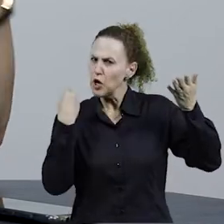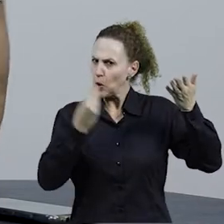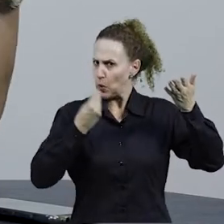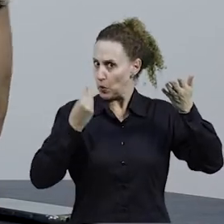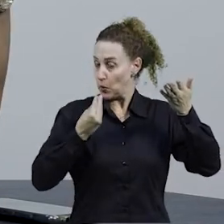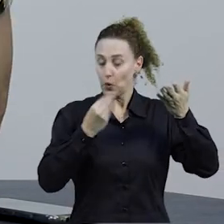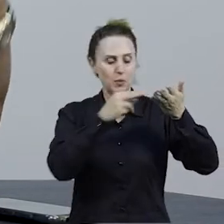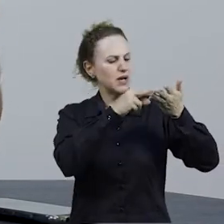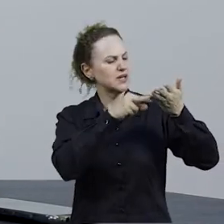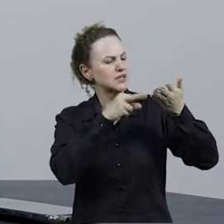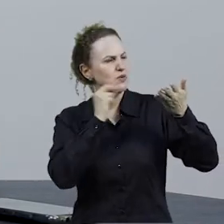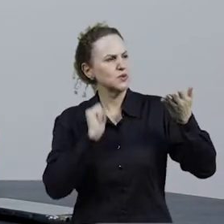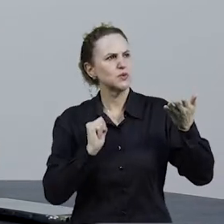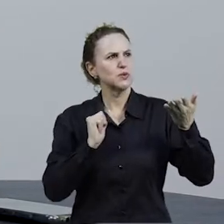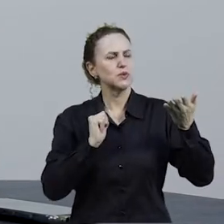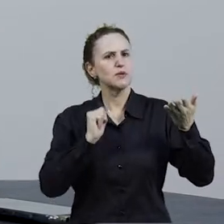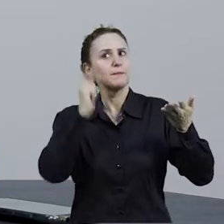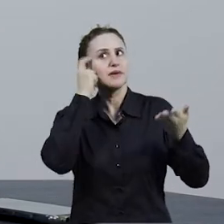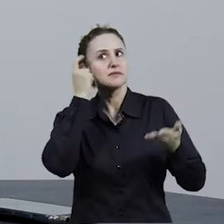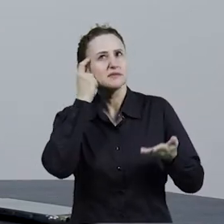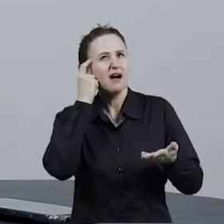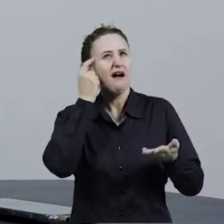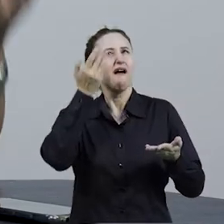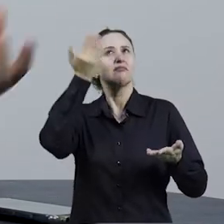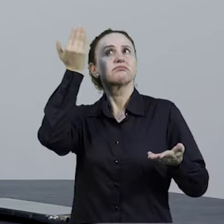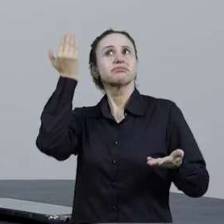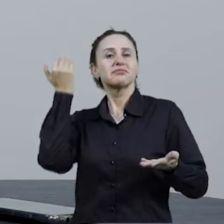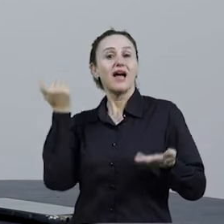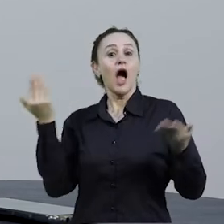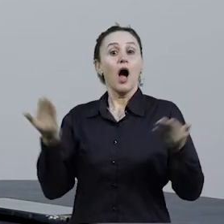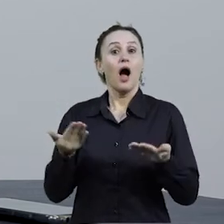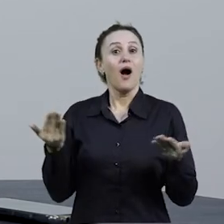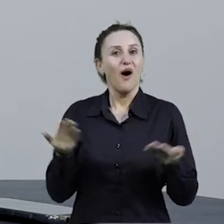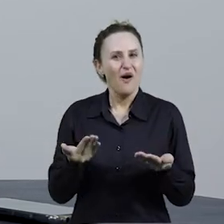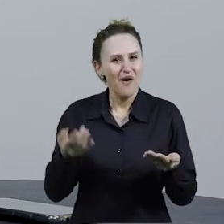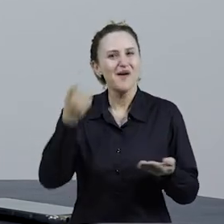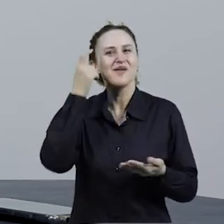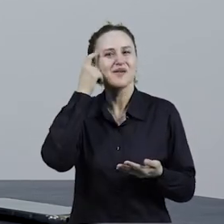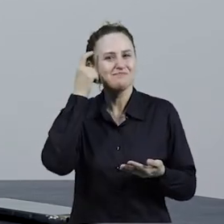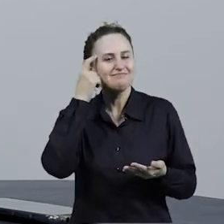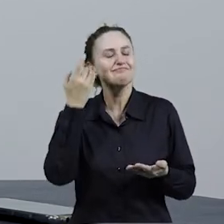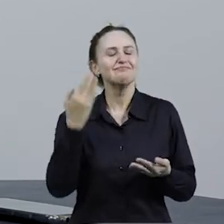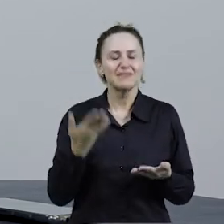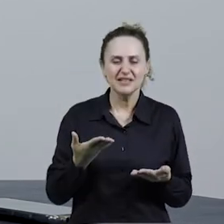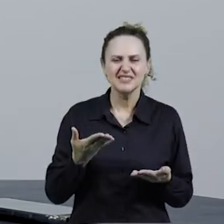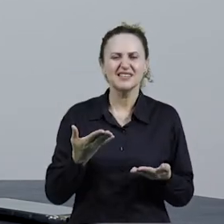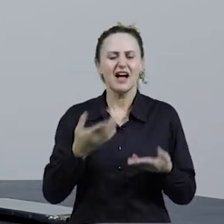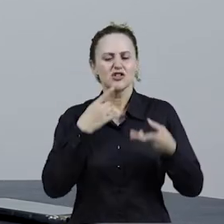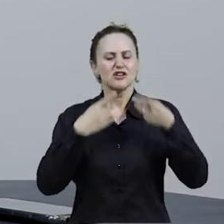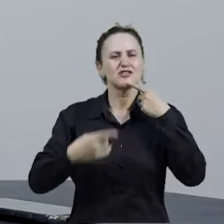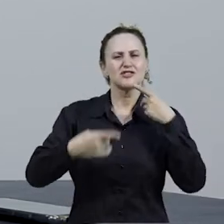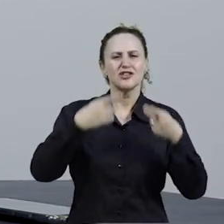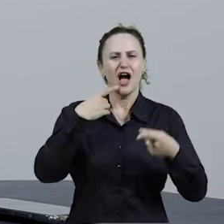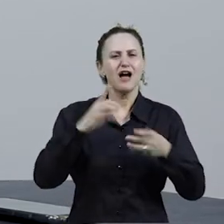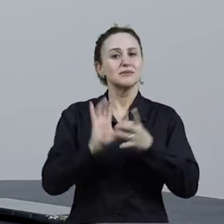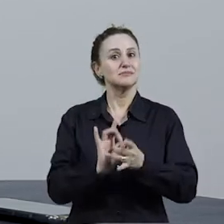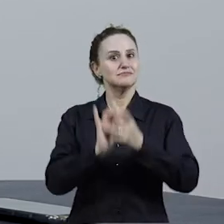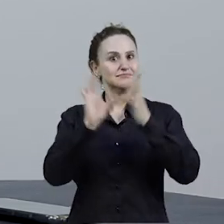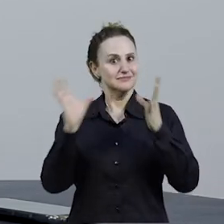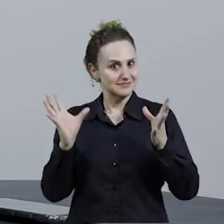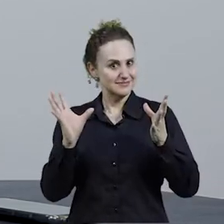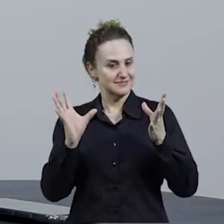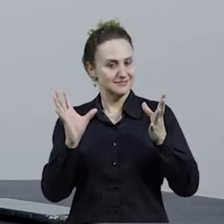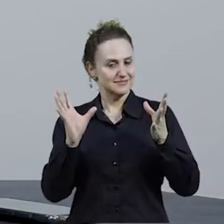como que a leitura já foi pensada em outros momentos hoje, como que ela é pensada numa perspectiva mais discursiva, mais dialógica,